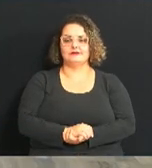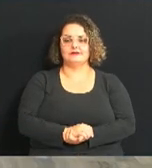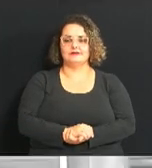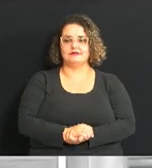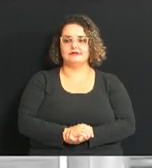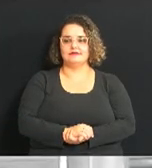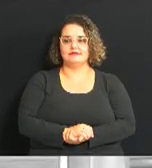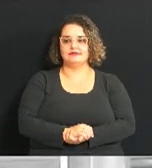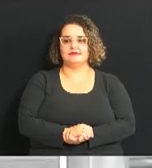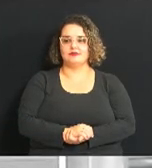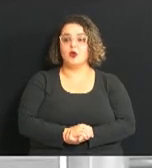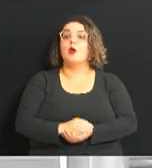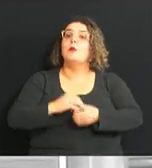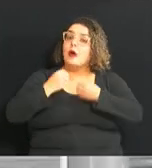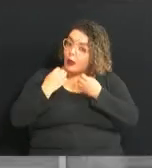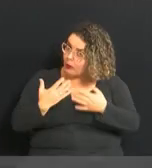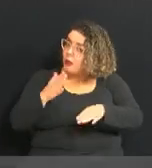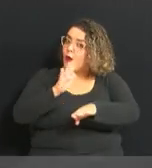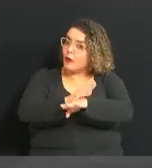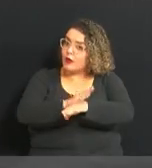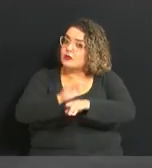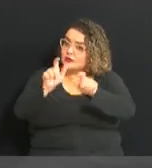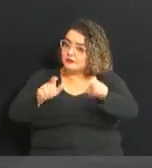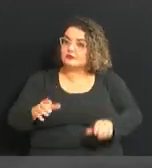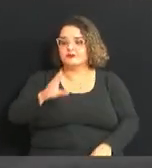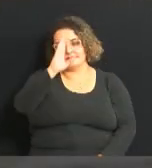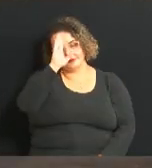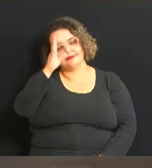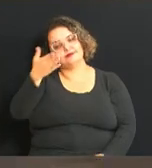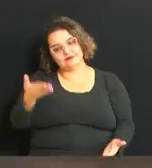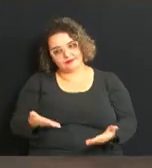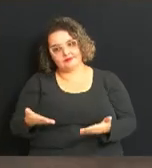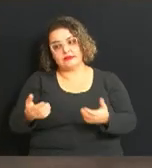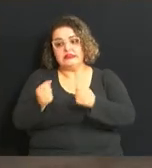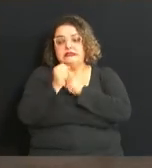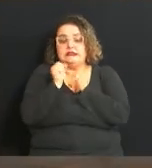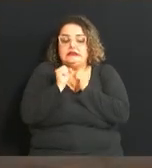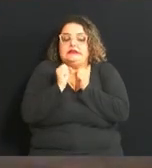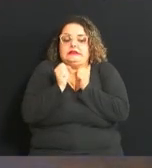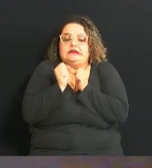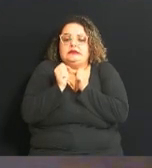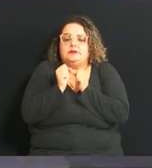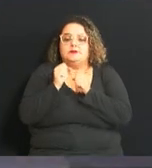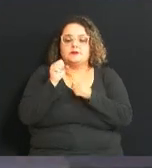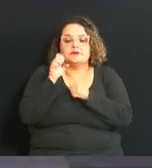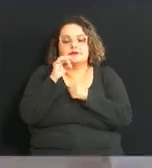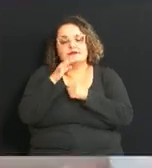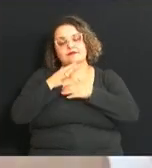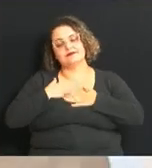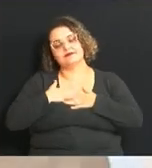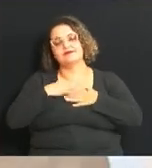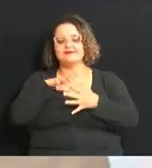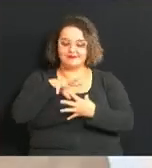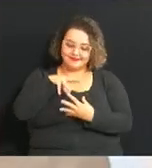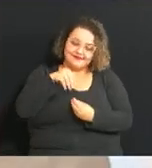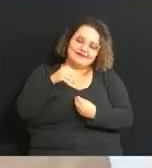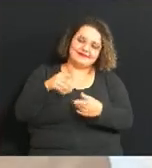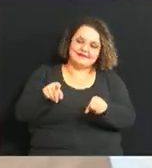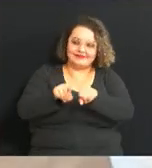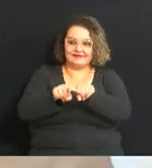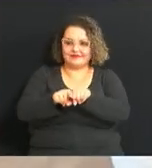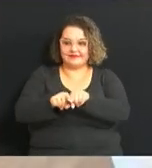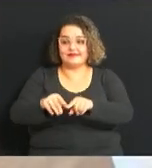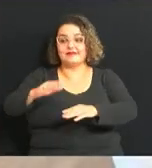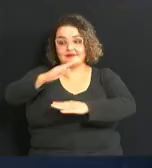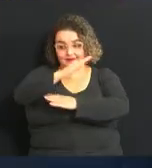Como é bom ajudar o próximo, principalmente agora que faz frio aquecer o corpo e a alma também. a Câmara Municipal de